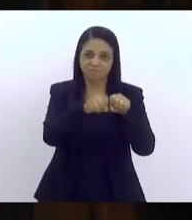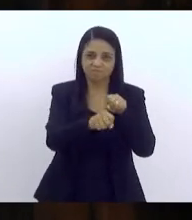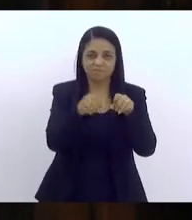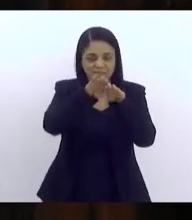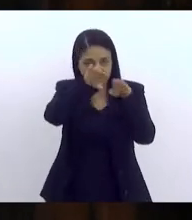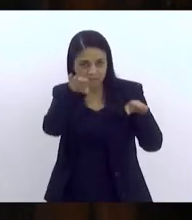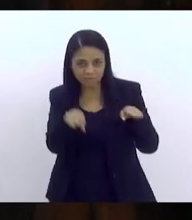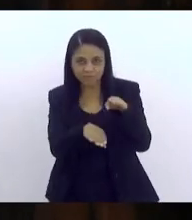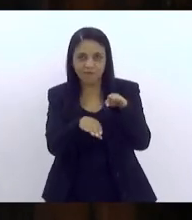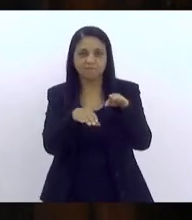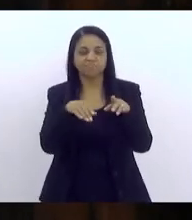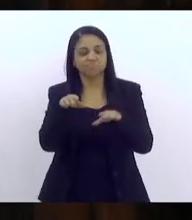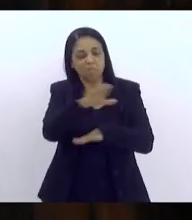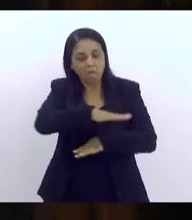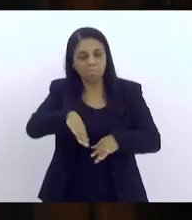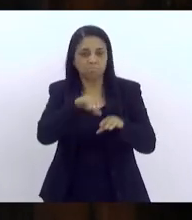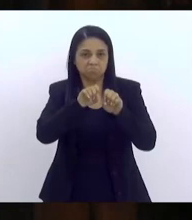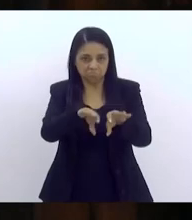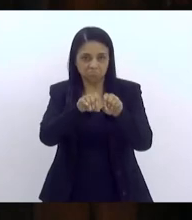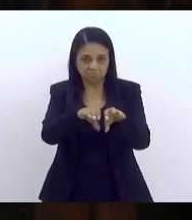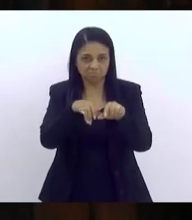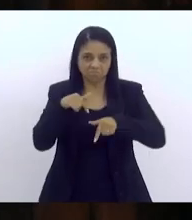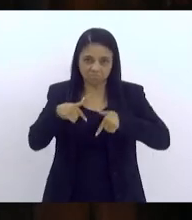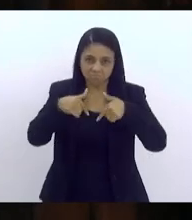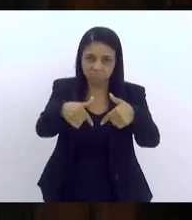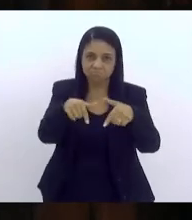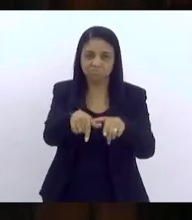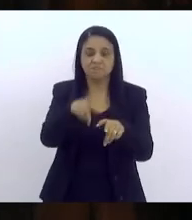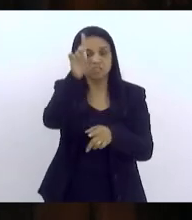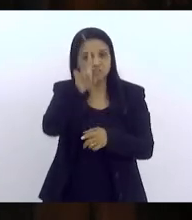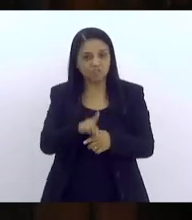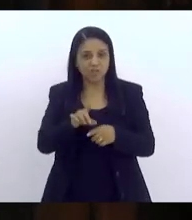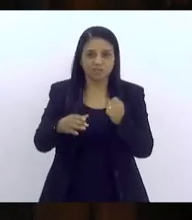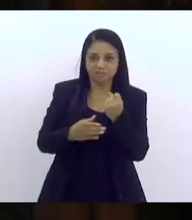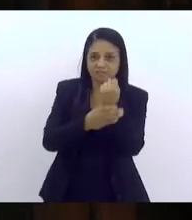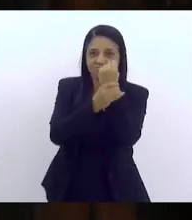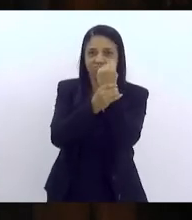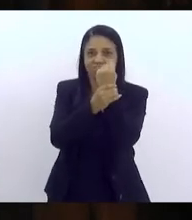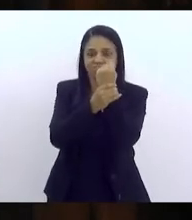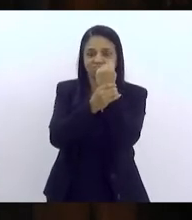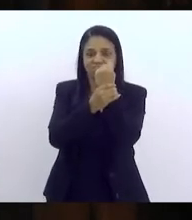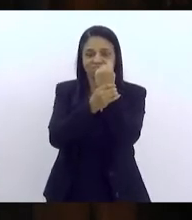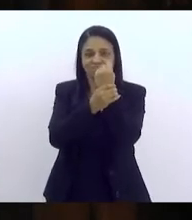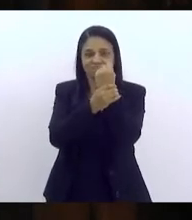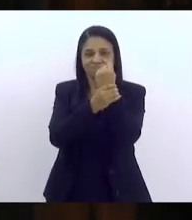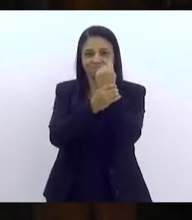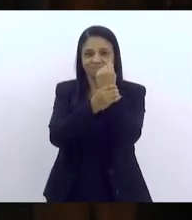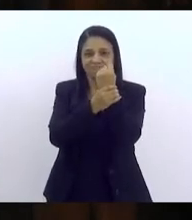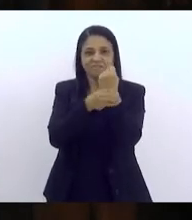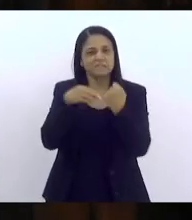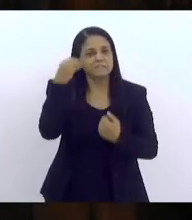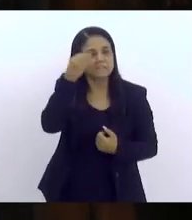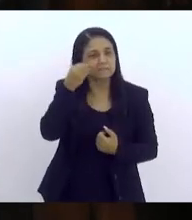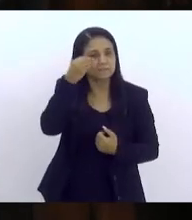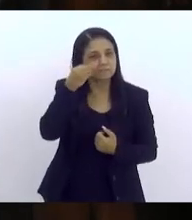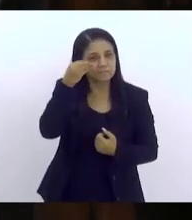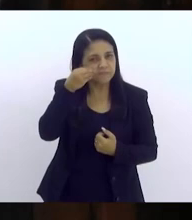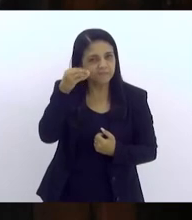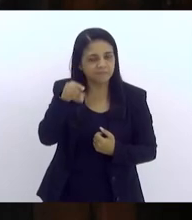atua no campo da educação e do sistema de garantia dos direitos e apresenta experiência no